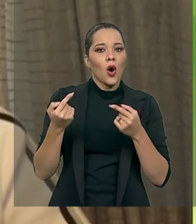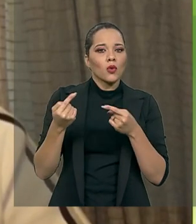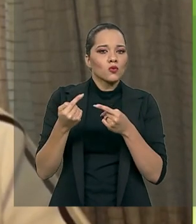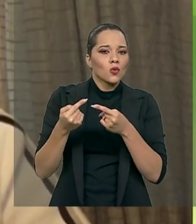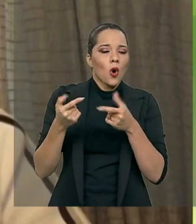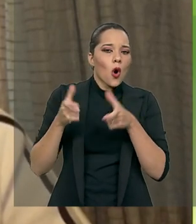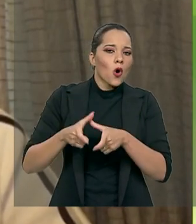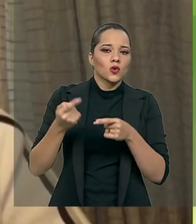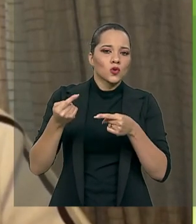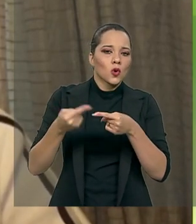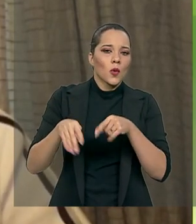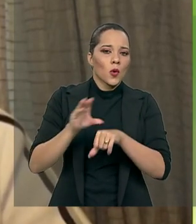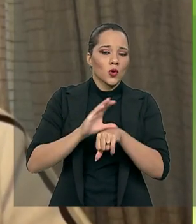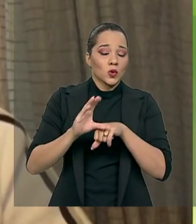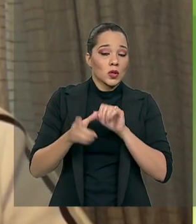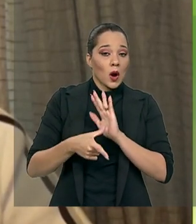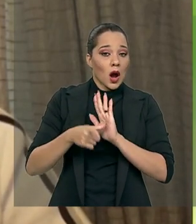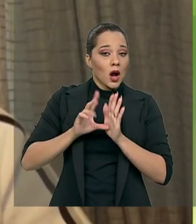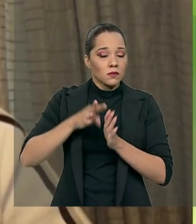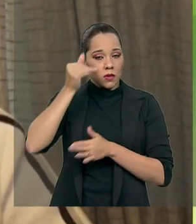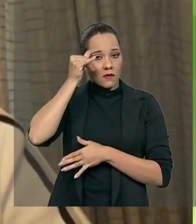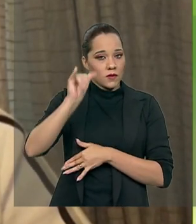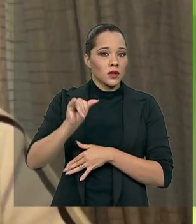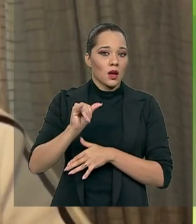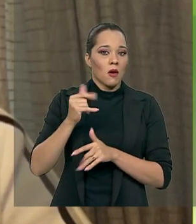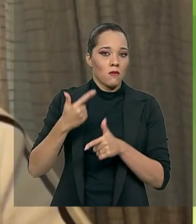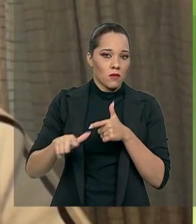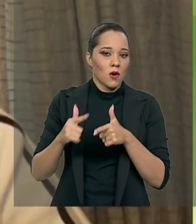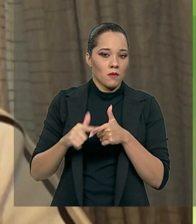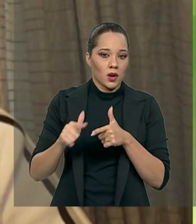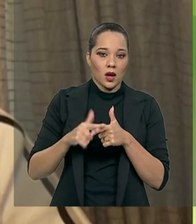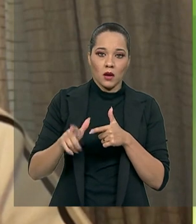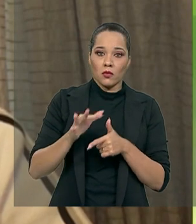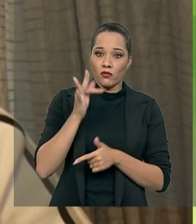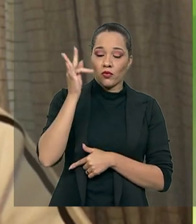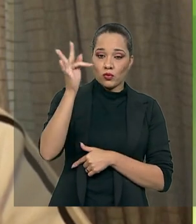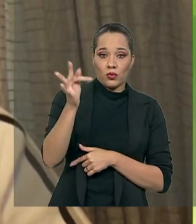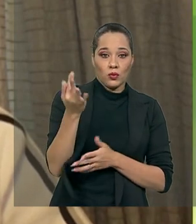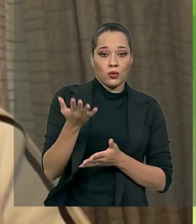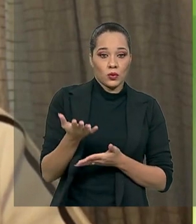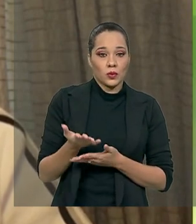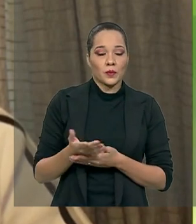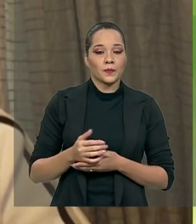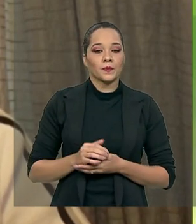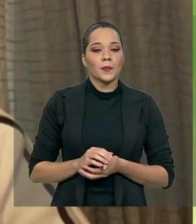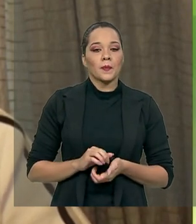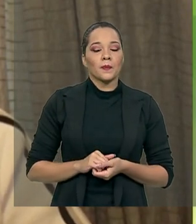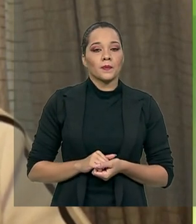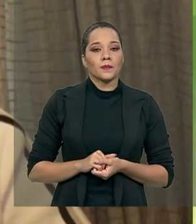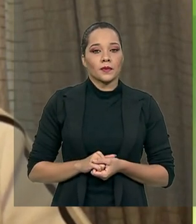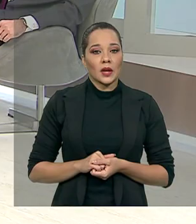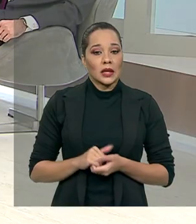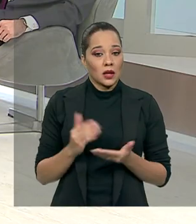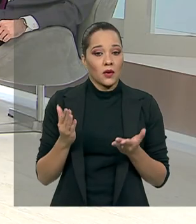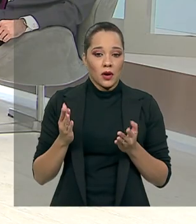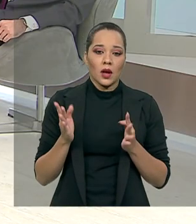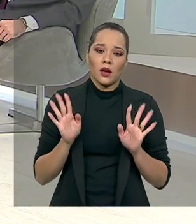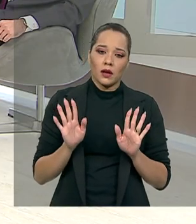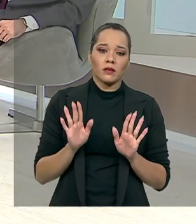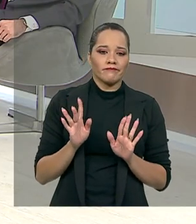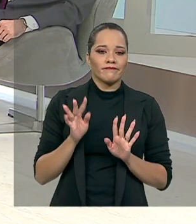de maneira prévia para evitar um contencioso futuro que ninguém deseja, é de todo